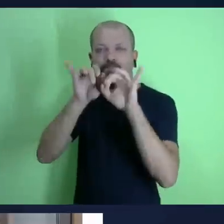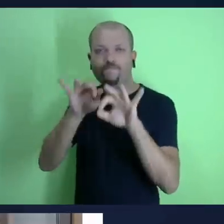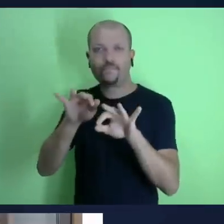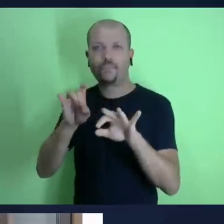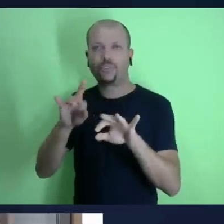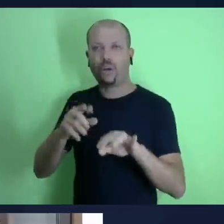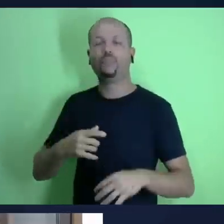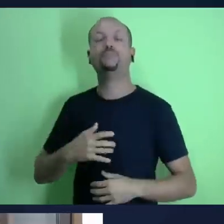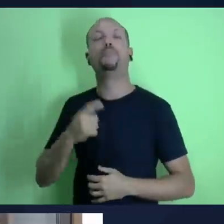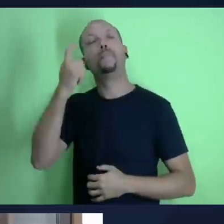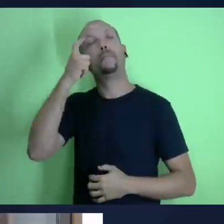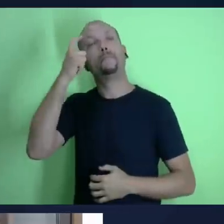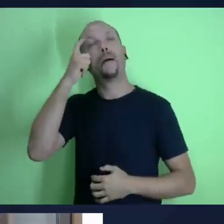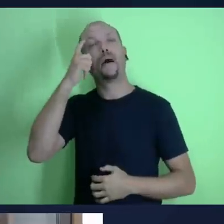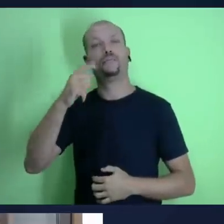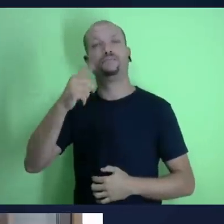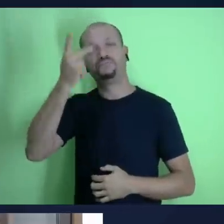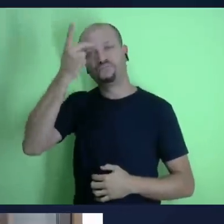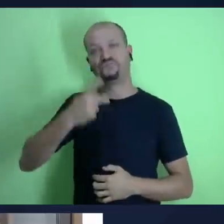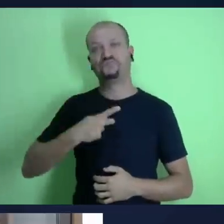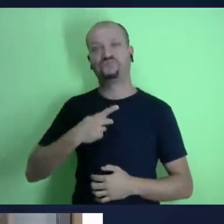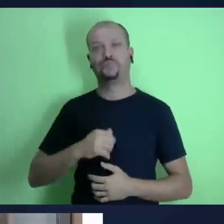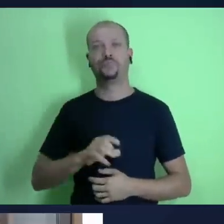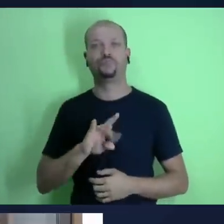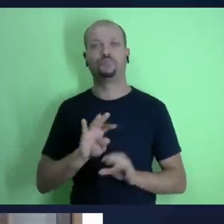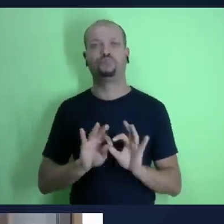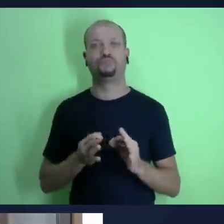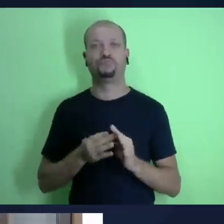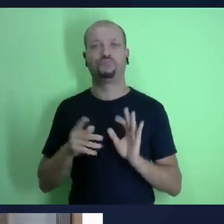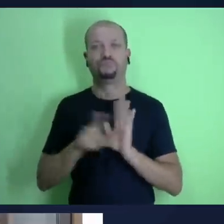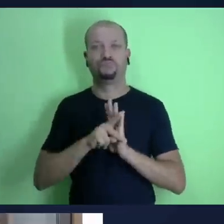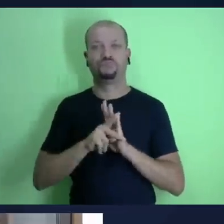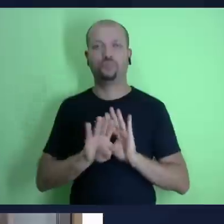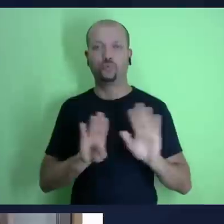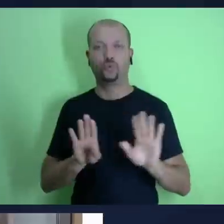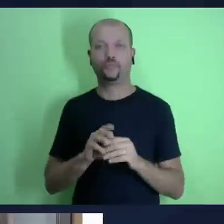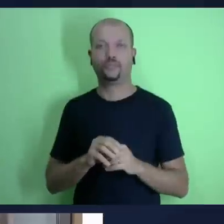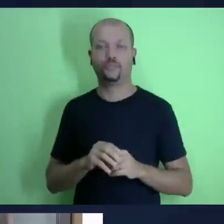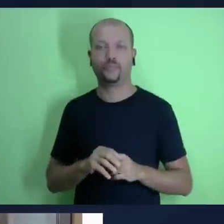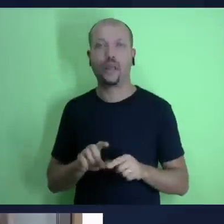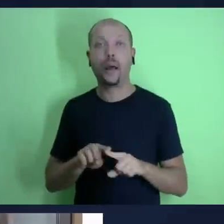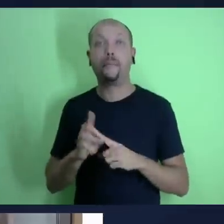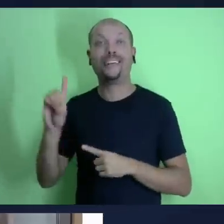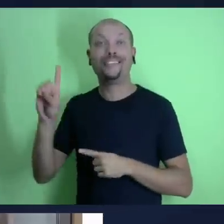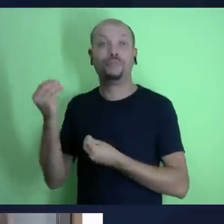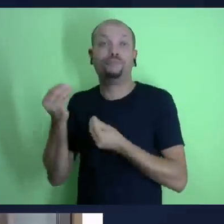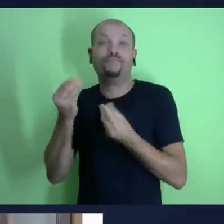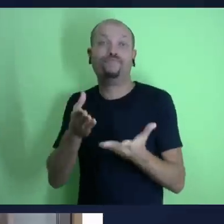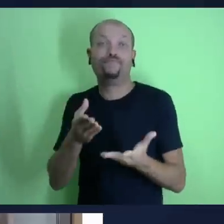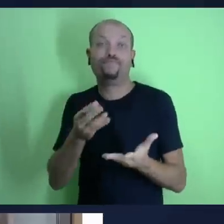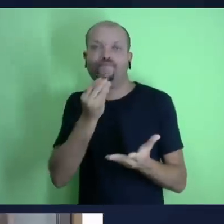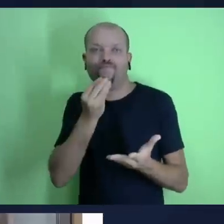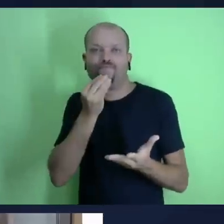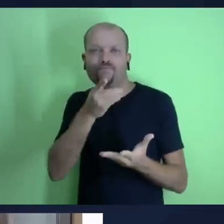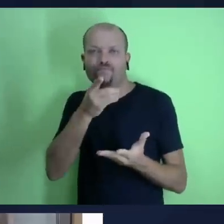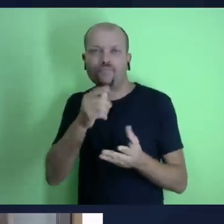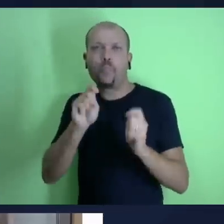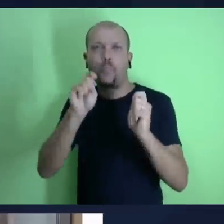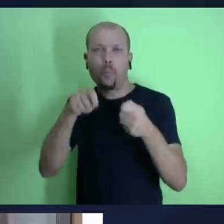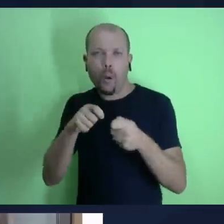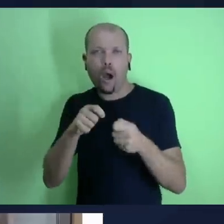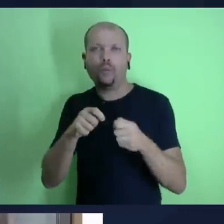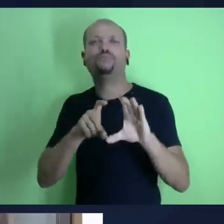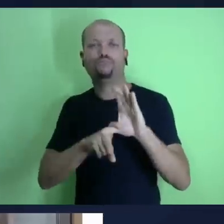atender as necessidades da sua família não só a família de sangue mas a sua família maior não é